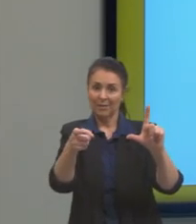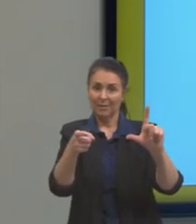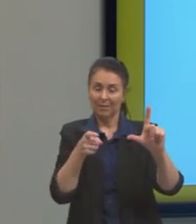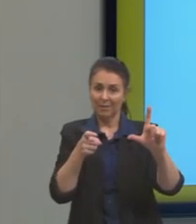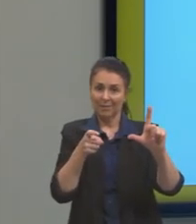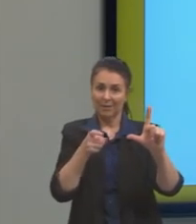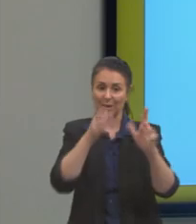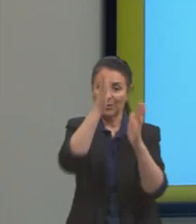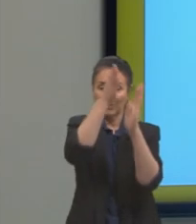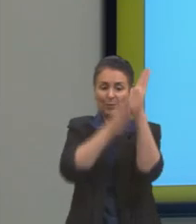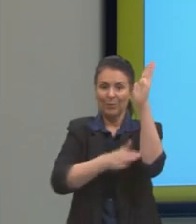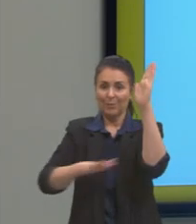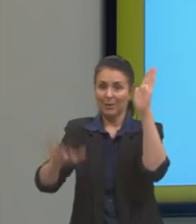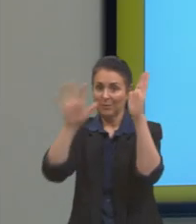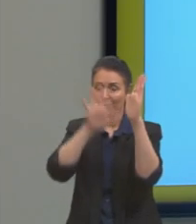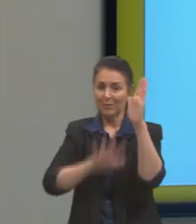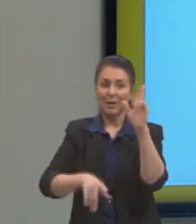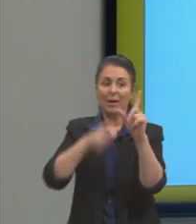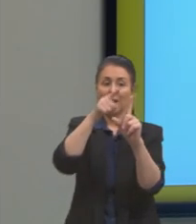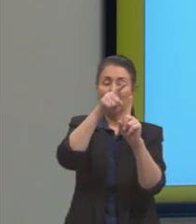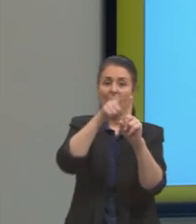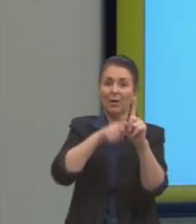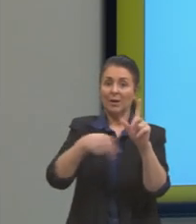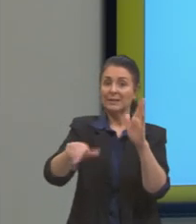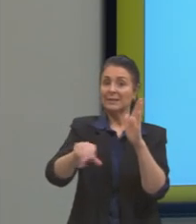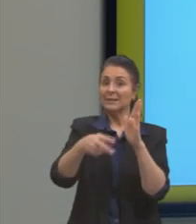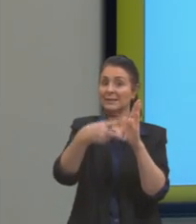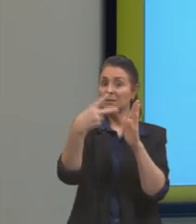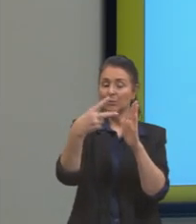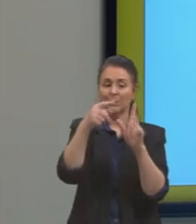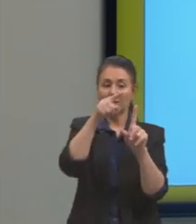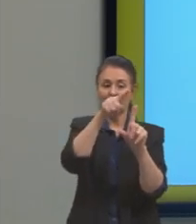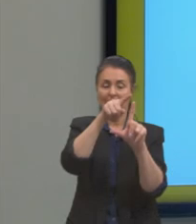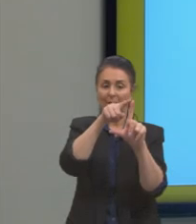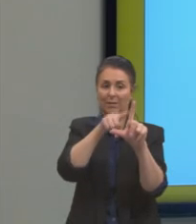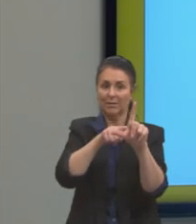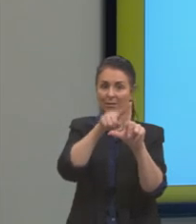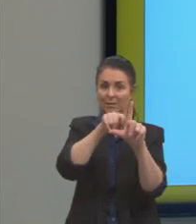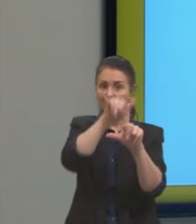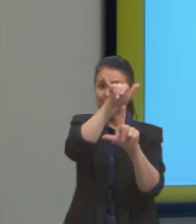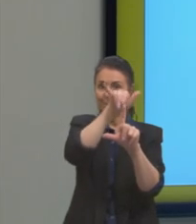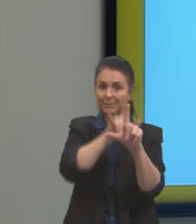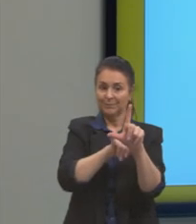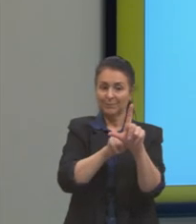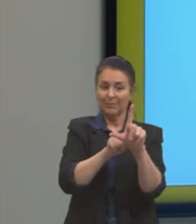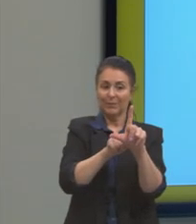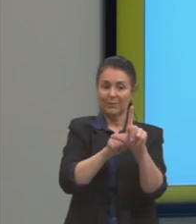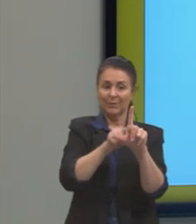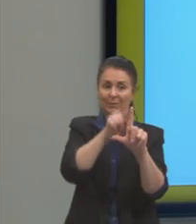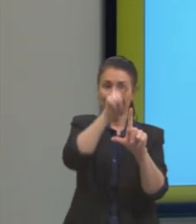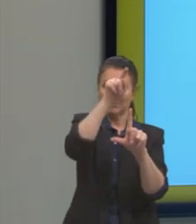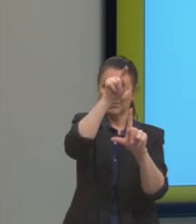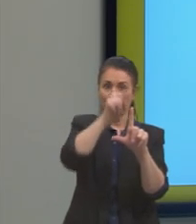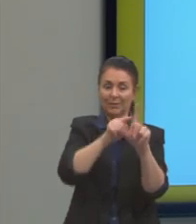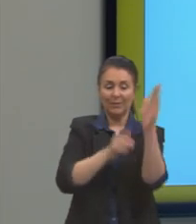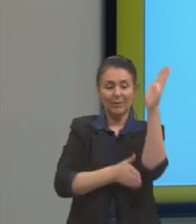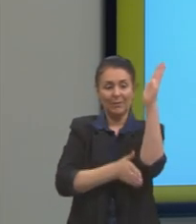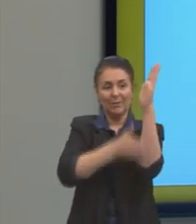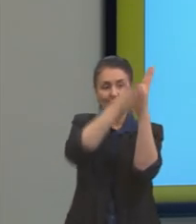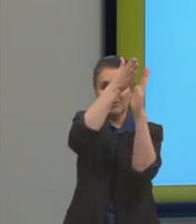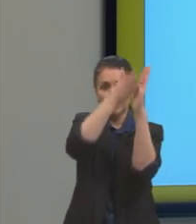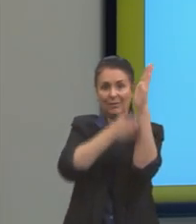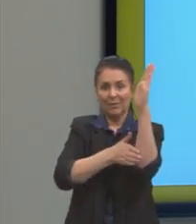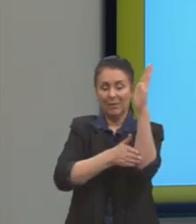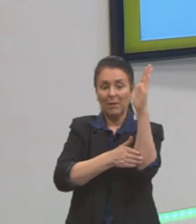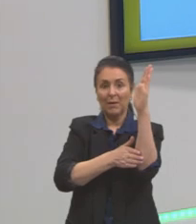e a segunda coordenada sempre será relativa ao eixo Y, reta vertical do plano cartesiano. Então, a nossa primeira